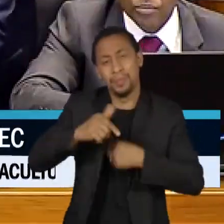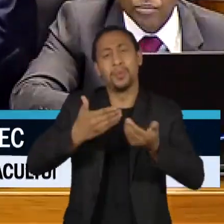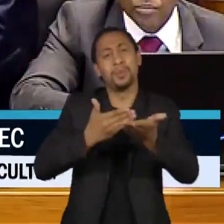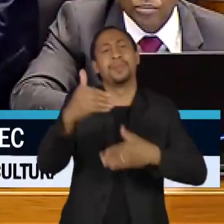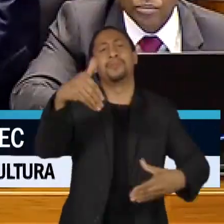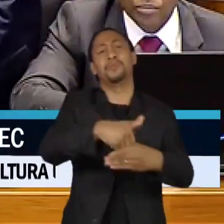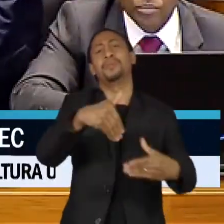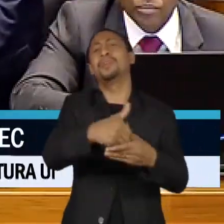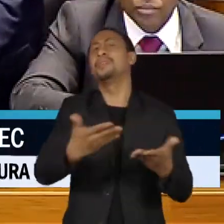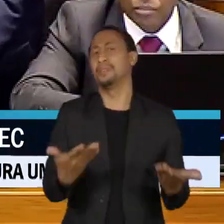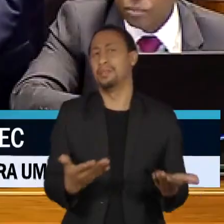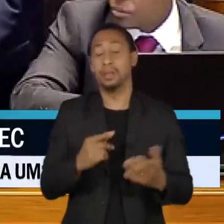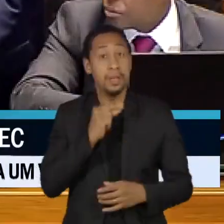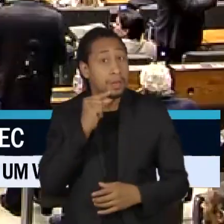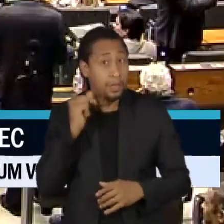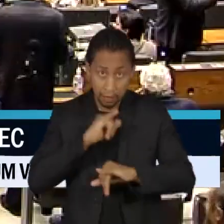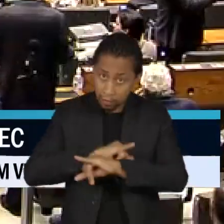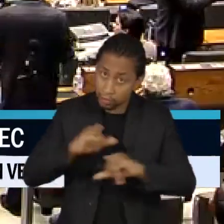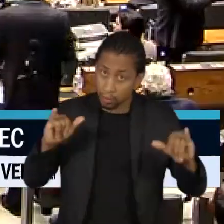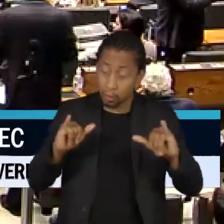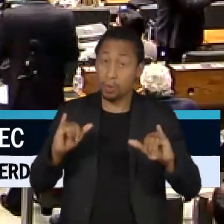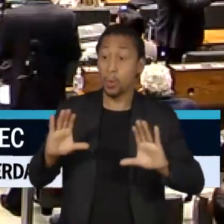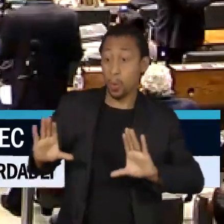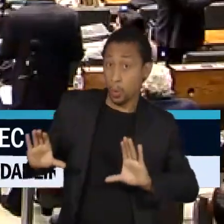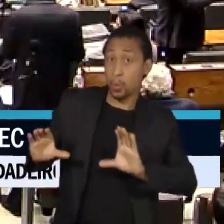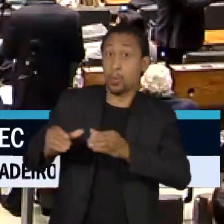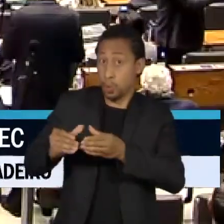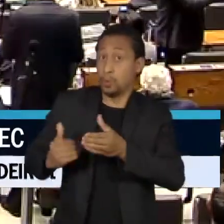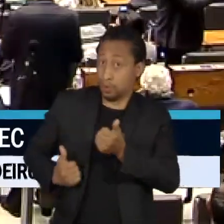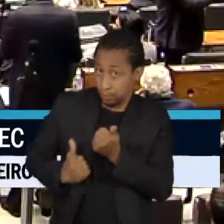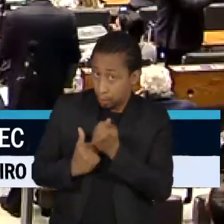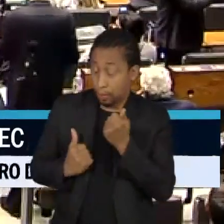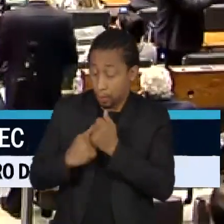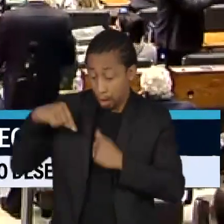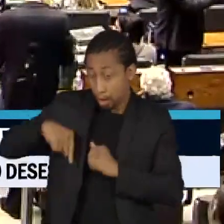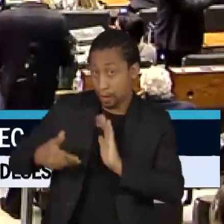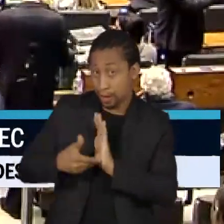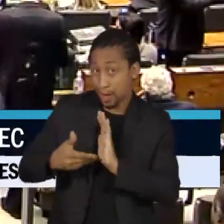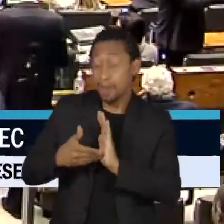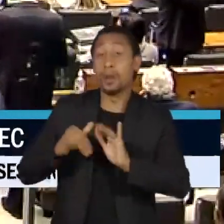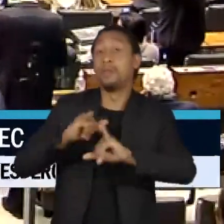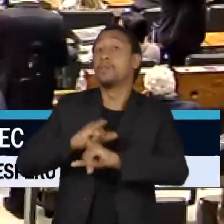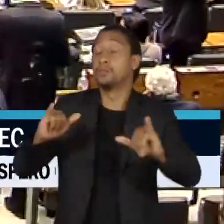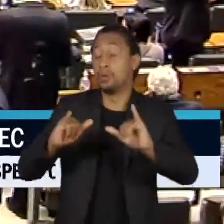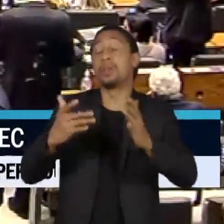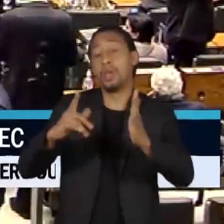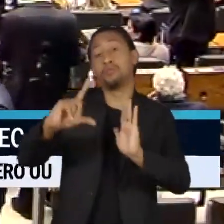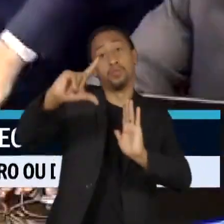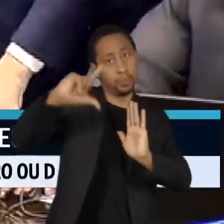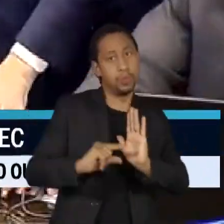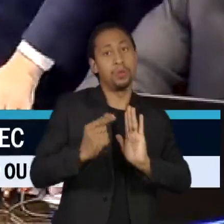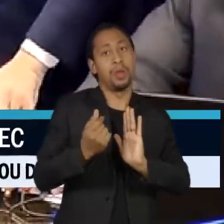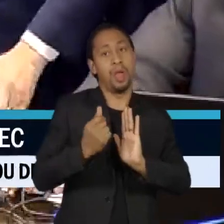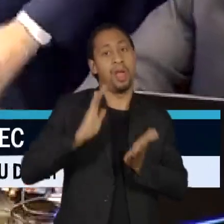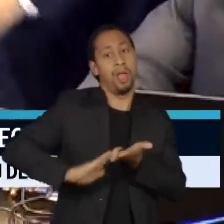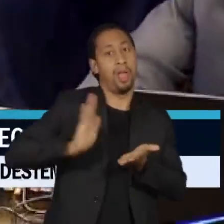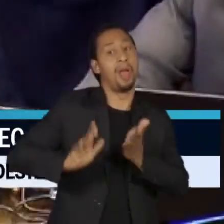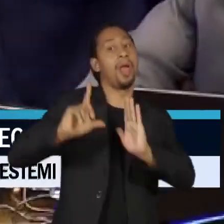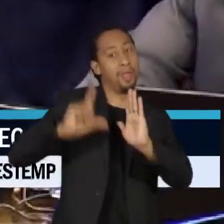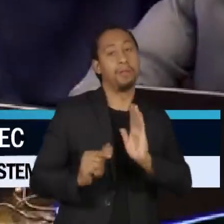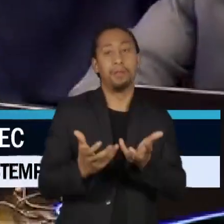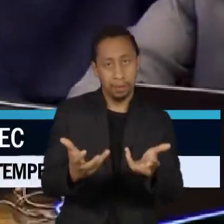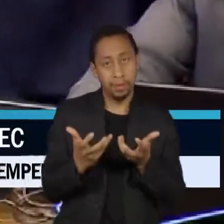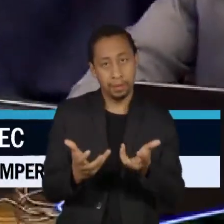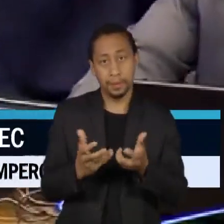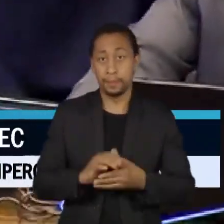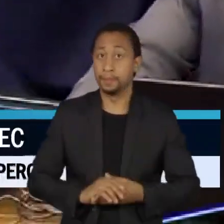alega ainda que sua base na Câmara já pensa em reduzir as possibilidades de gastos do próximo governo. Como se sabe,